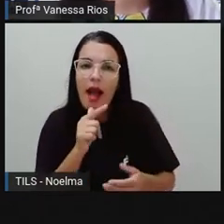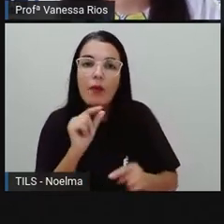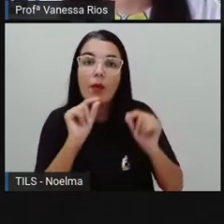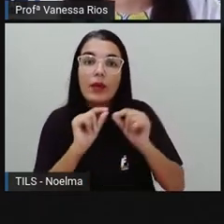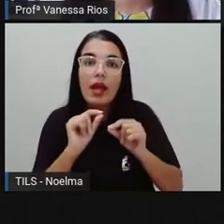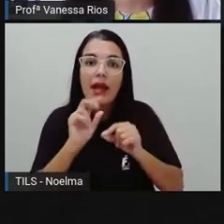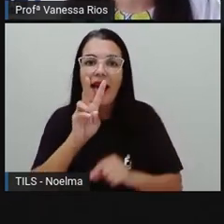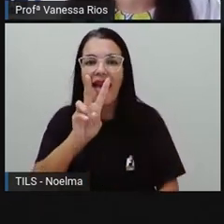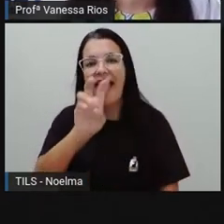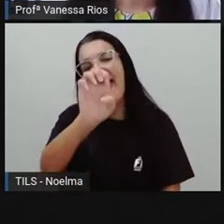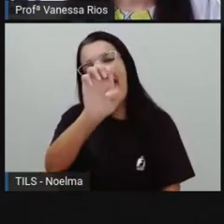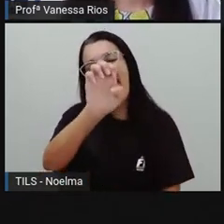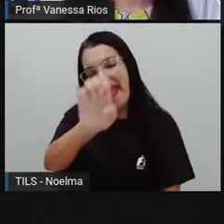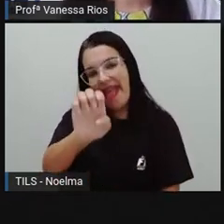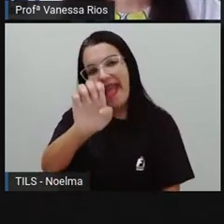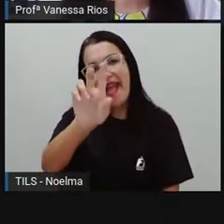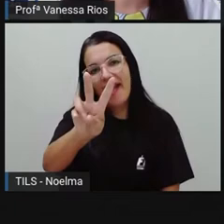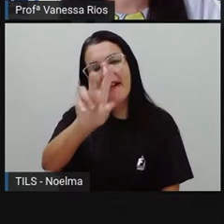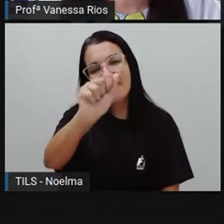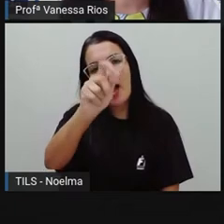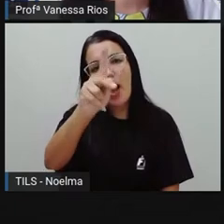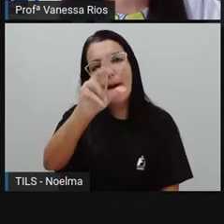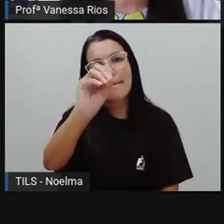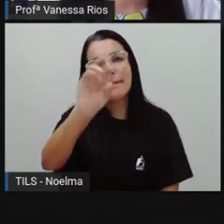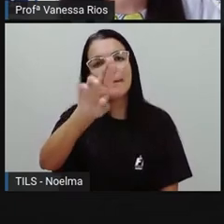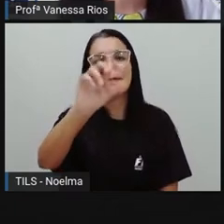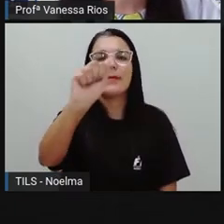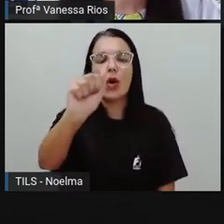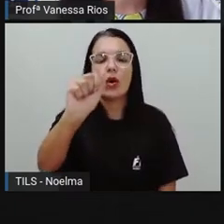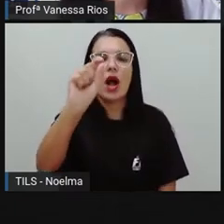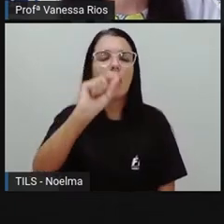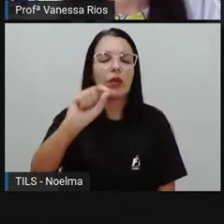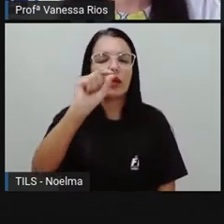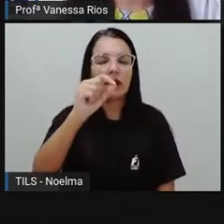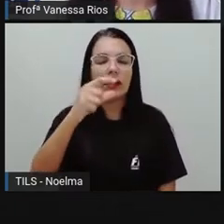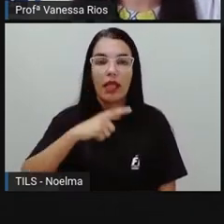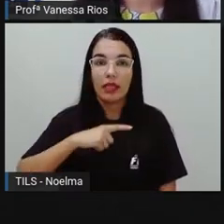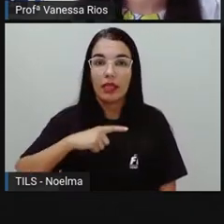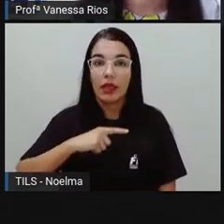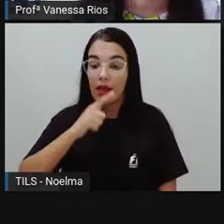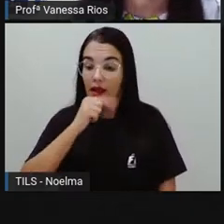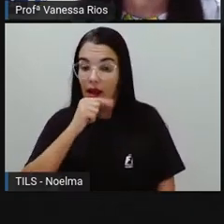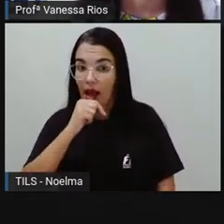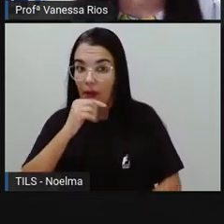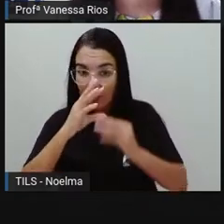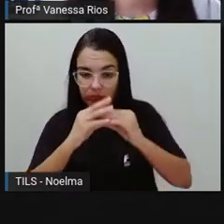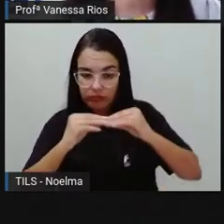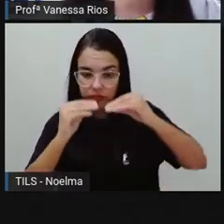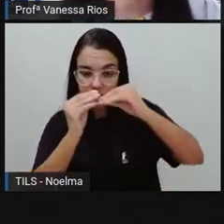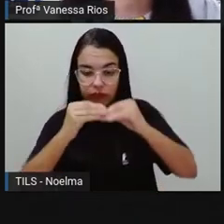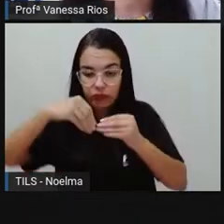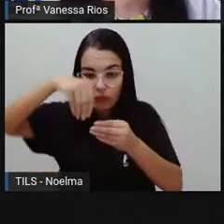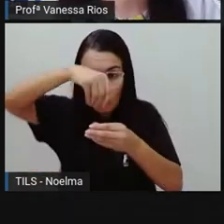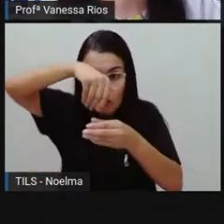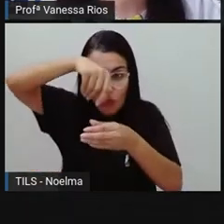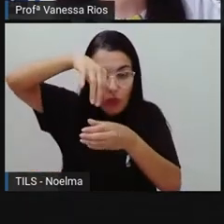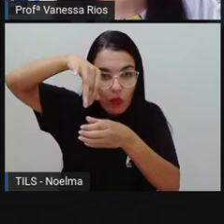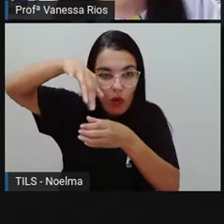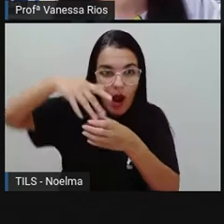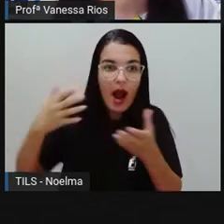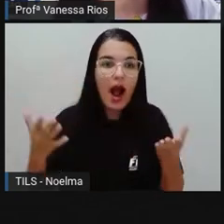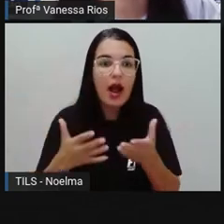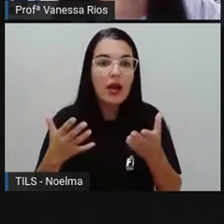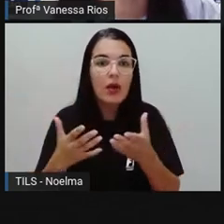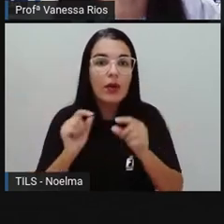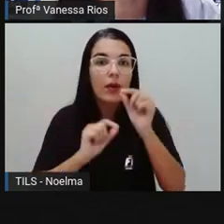evaporou. Ela deixou um estado em que estava, que era o estado líquido, e passou para o estado